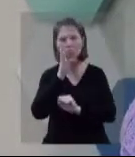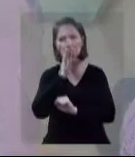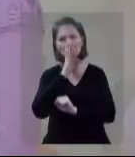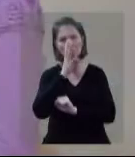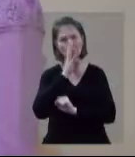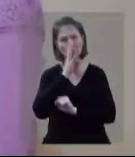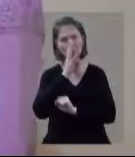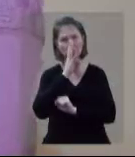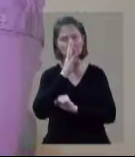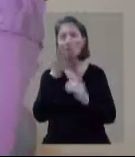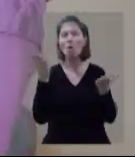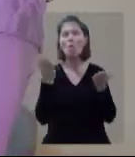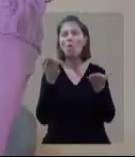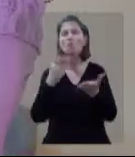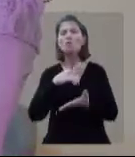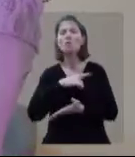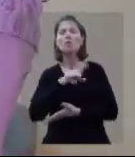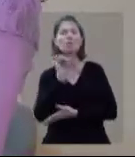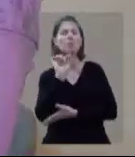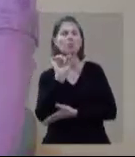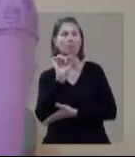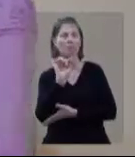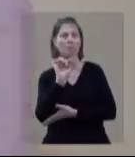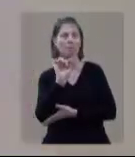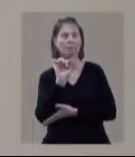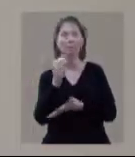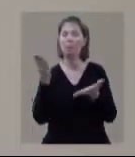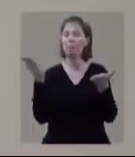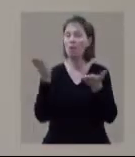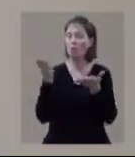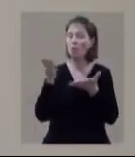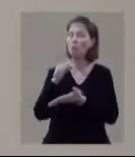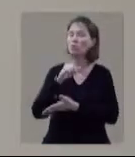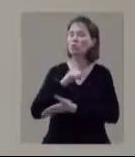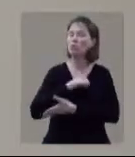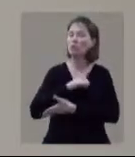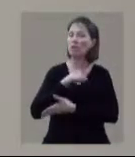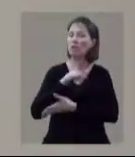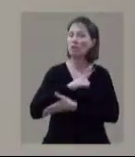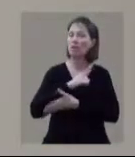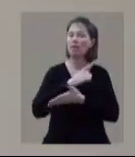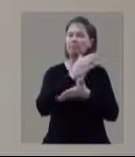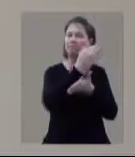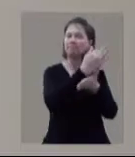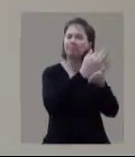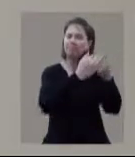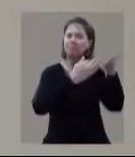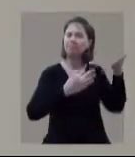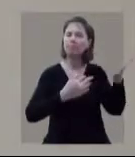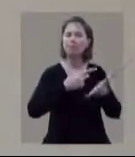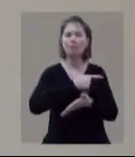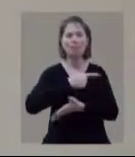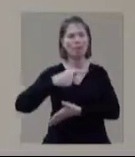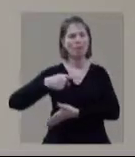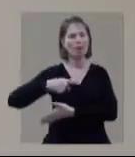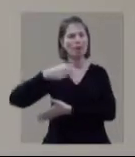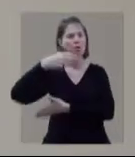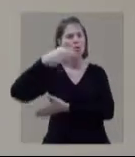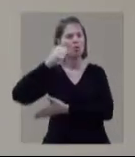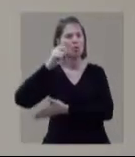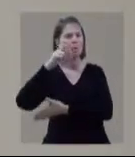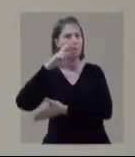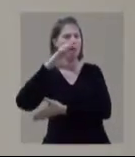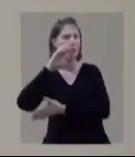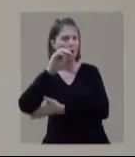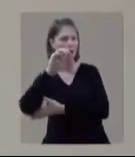da Ielbe. Vamos ao nosso cardápio de hoje, Luana. Vamos lá, a gente quer começar trazendo para você a coluna em foco no rádio, o pastor Marcos